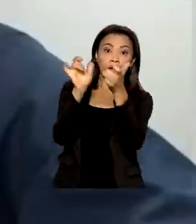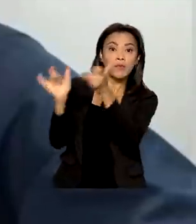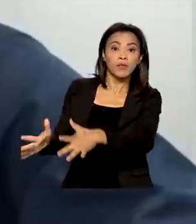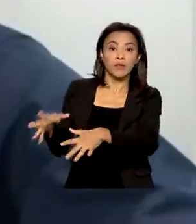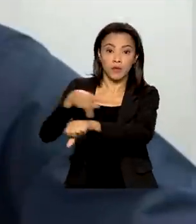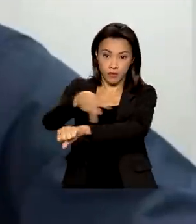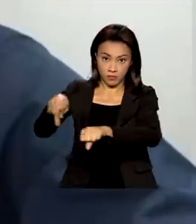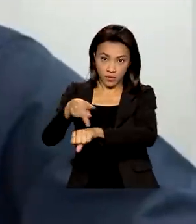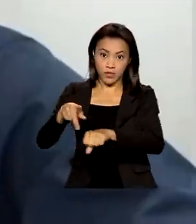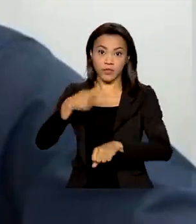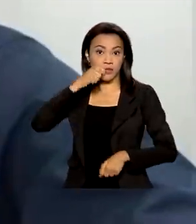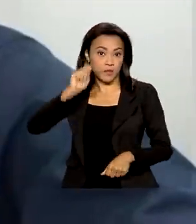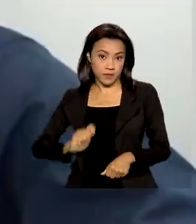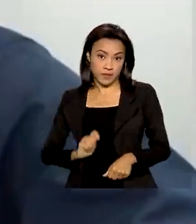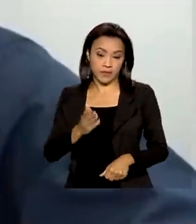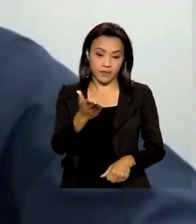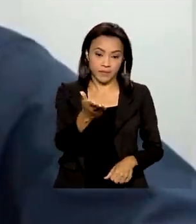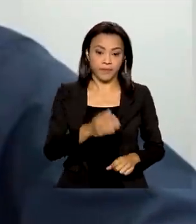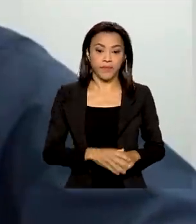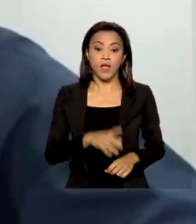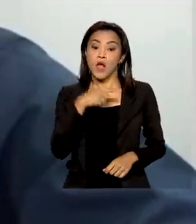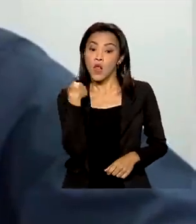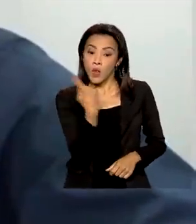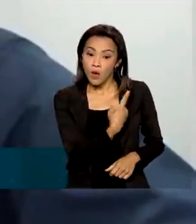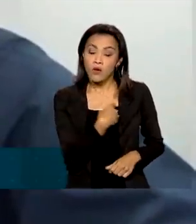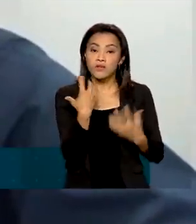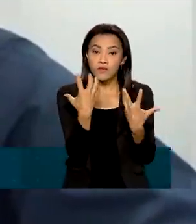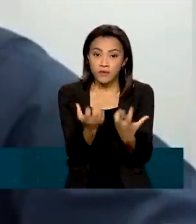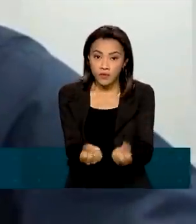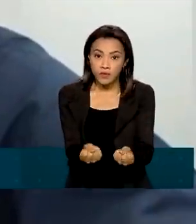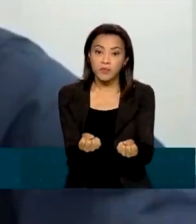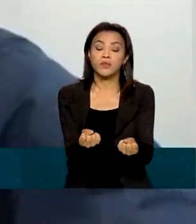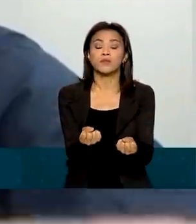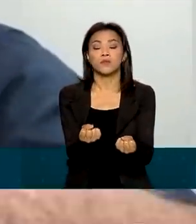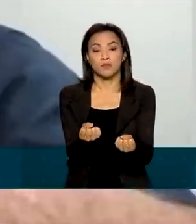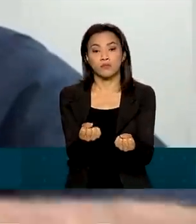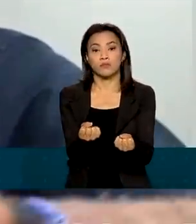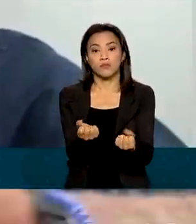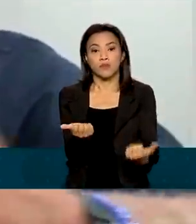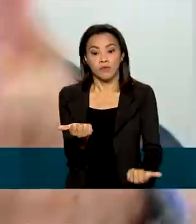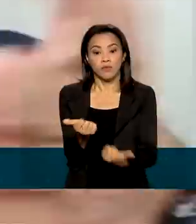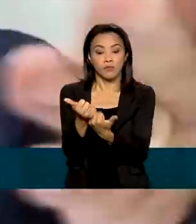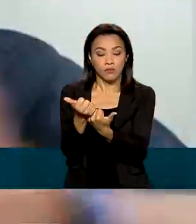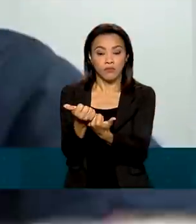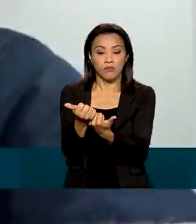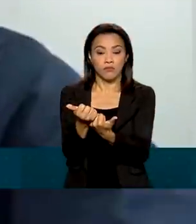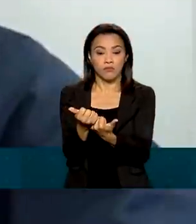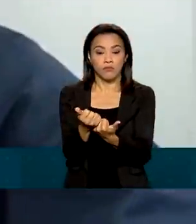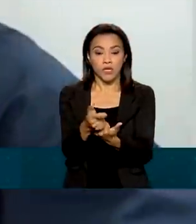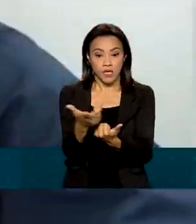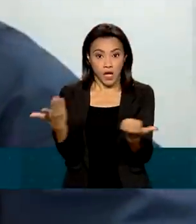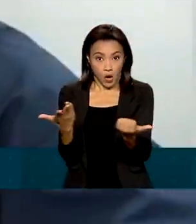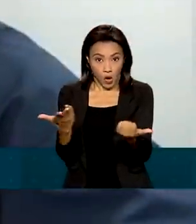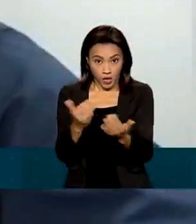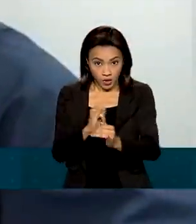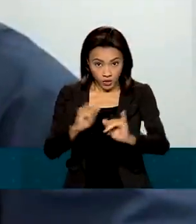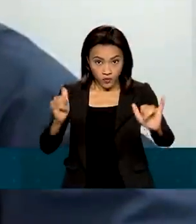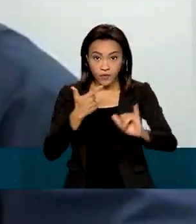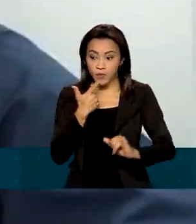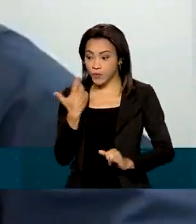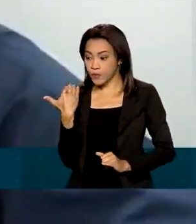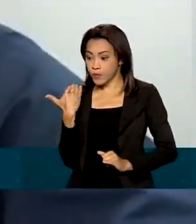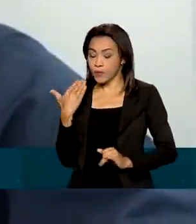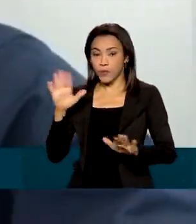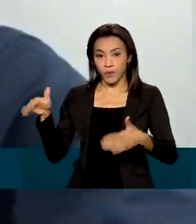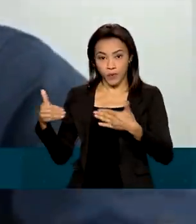Queremos o melhor, queremos a paz, faremos o possível por ela e tanto é que, em novidade, primeira mão agora, acabei de conversar com o